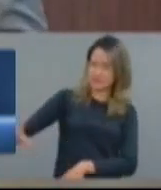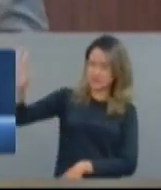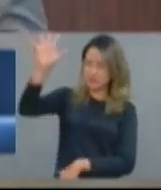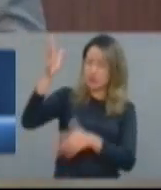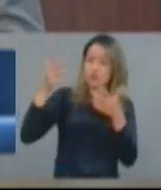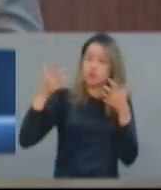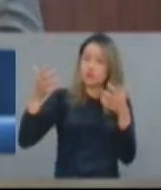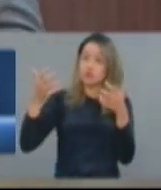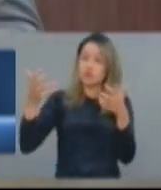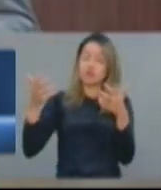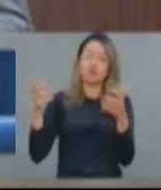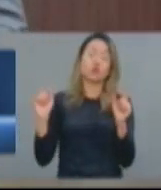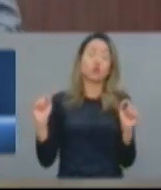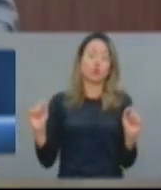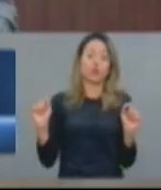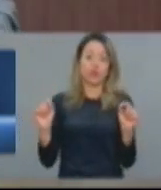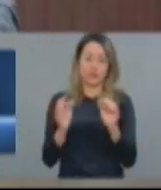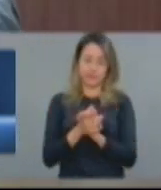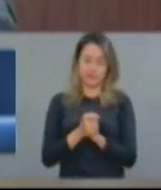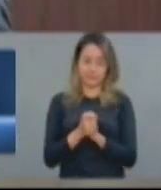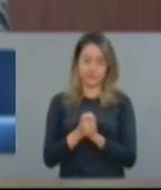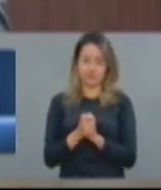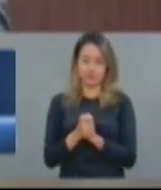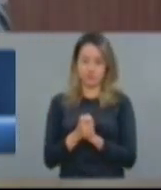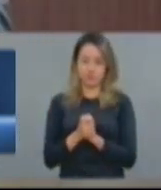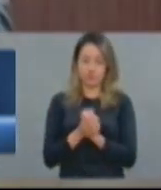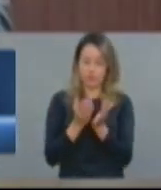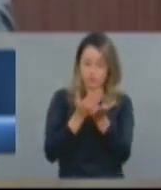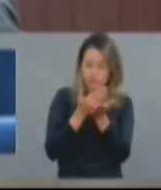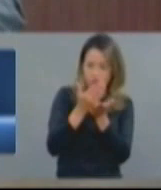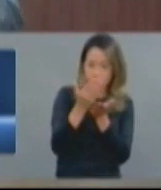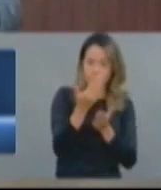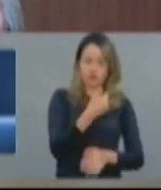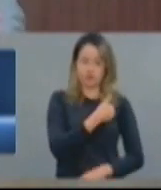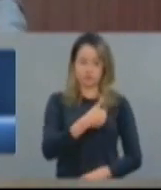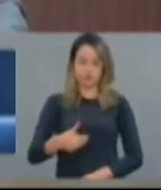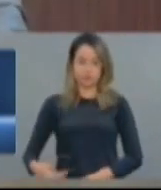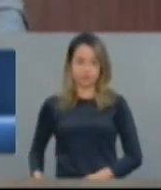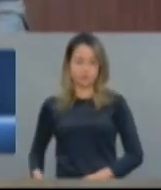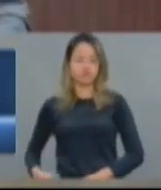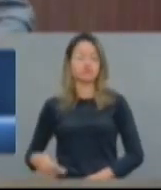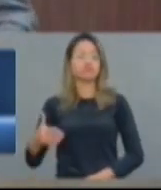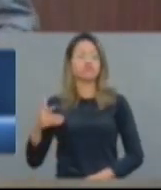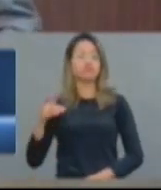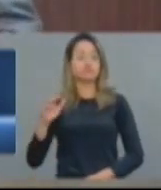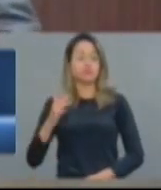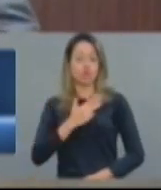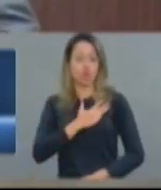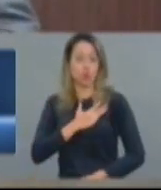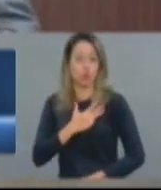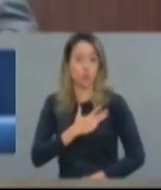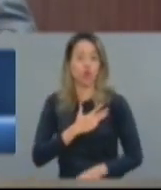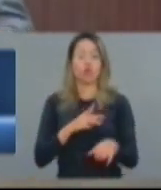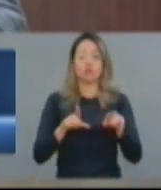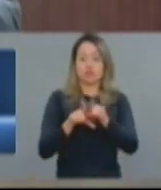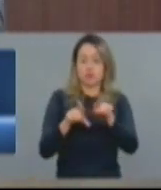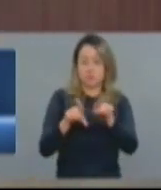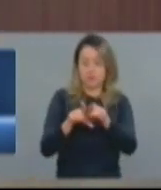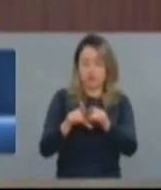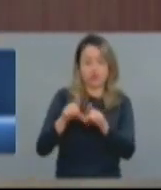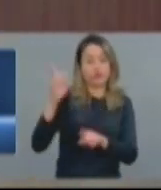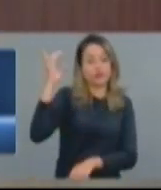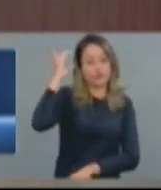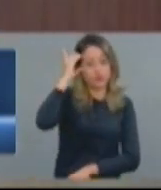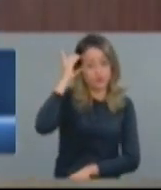à nova situação, o que é que fez começando pelo governo Lula e continuando pelo governo Dilma? em vez de